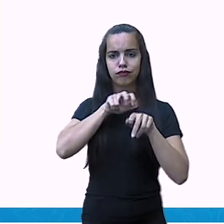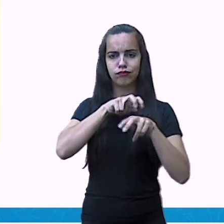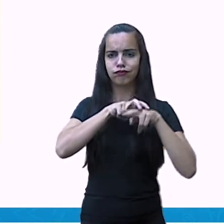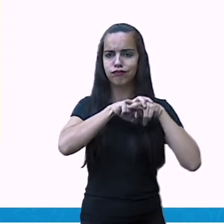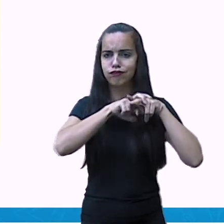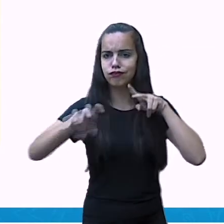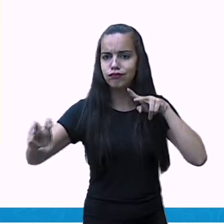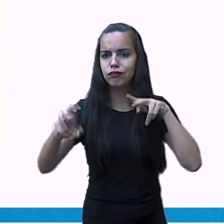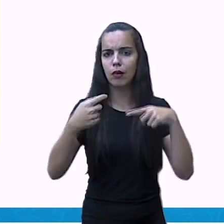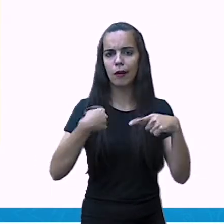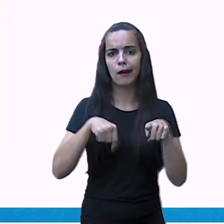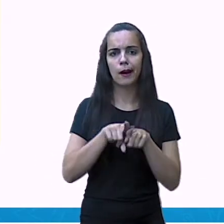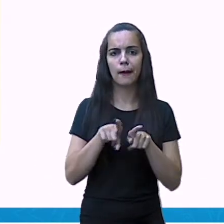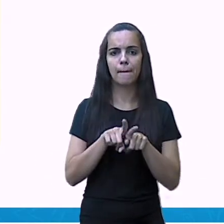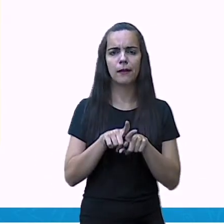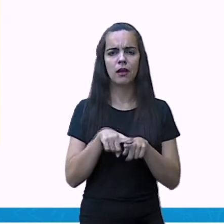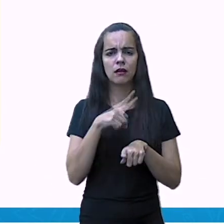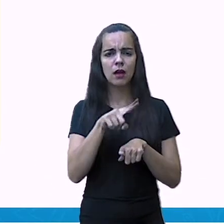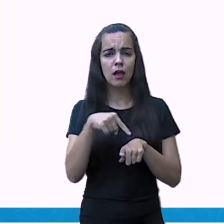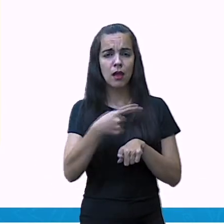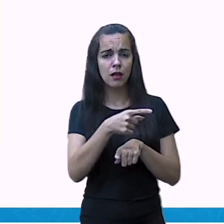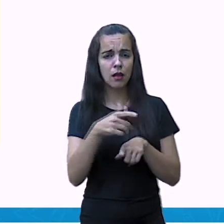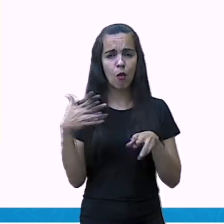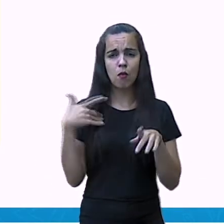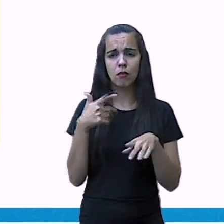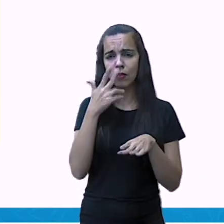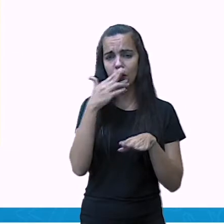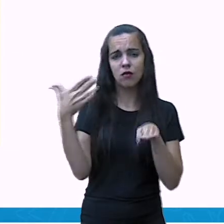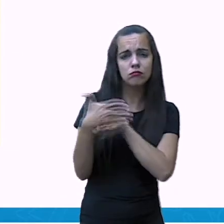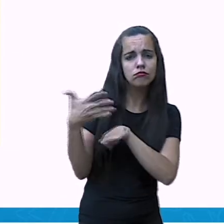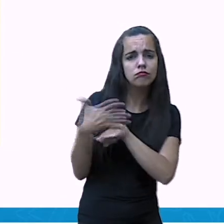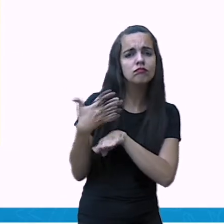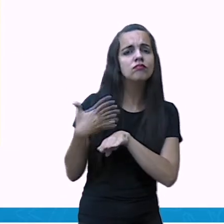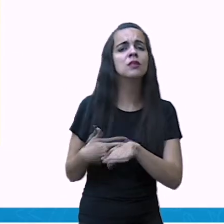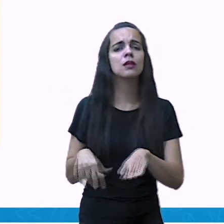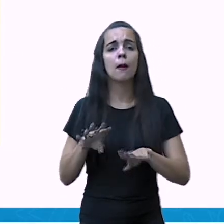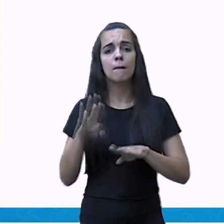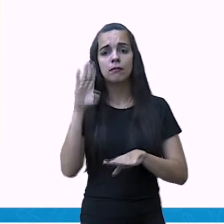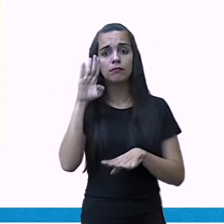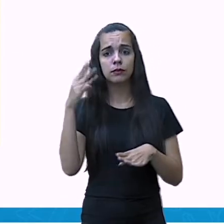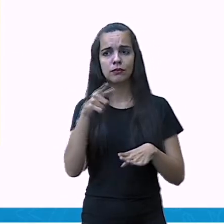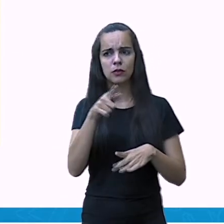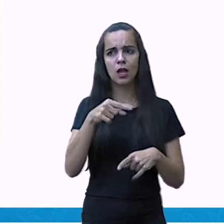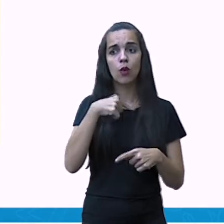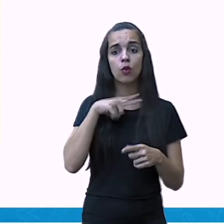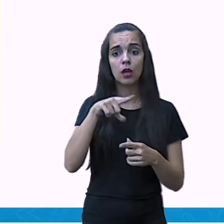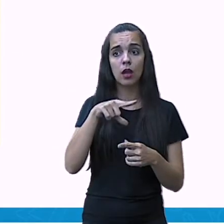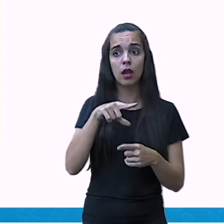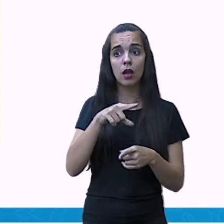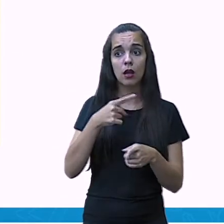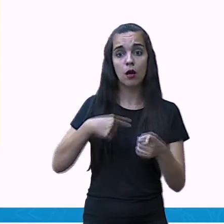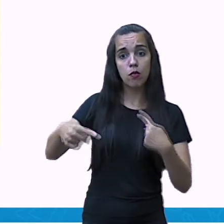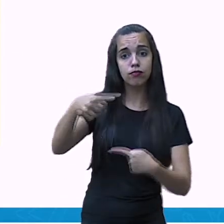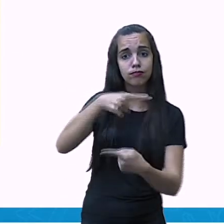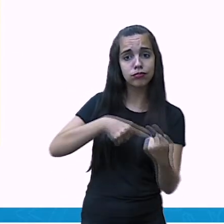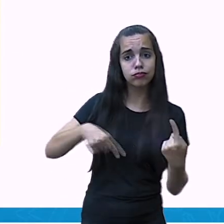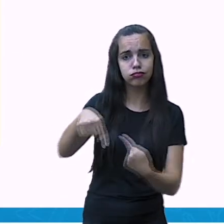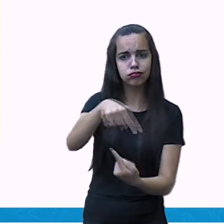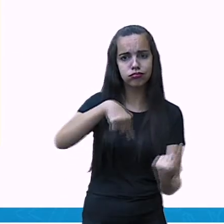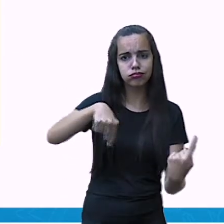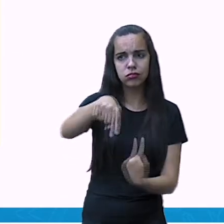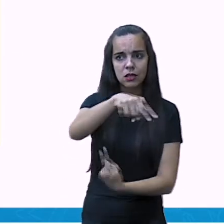da cidade, suburbanos aqui, suburbanos, tá, suburbanos. Não é suburbanos, não, é